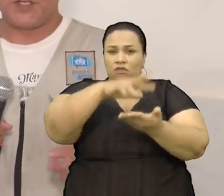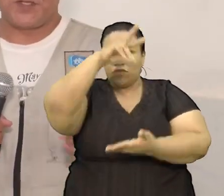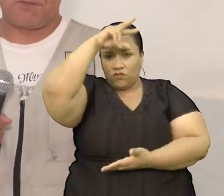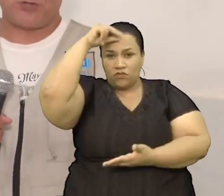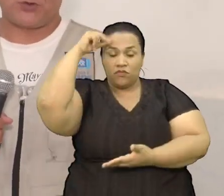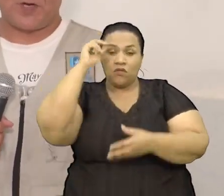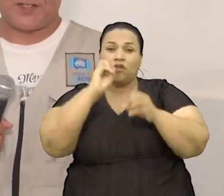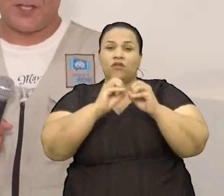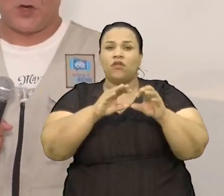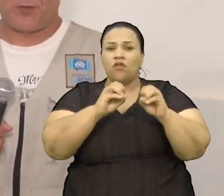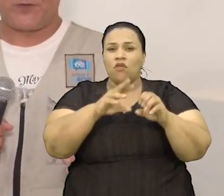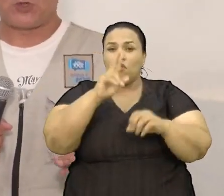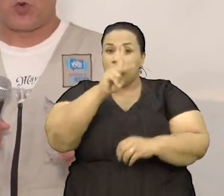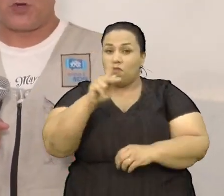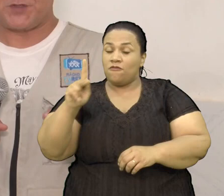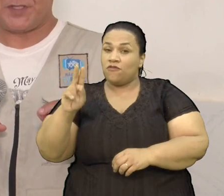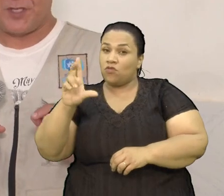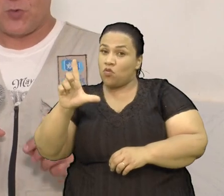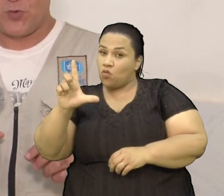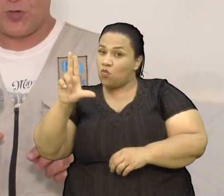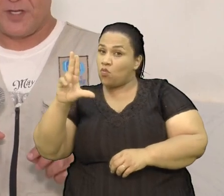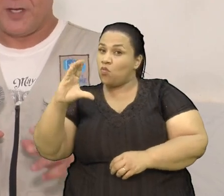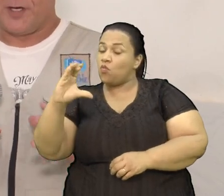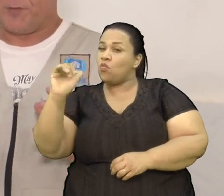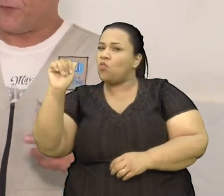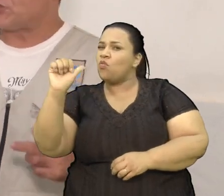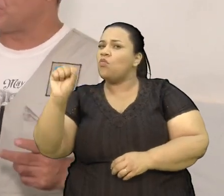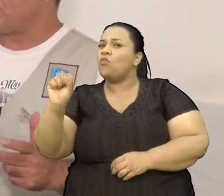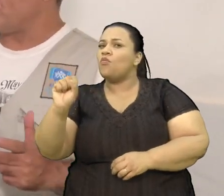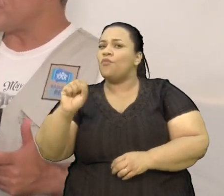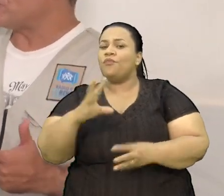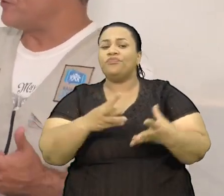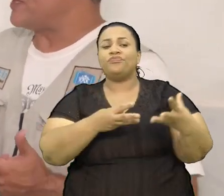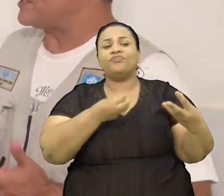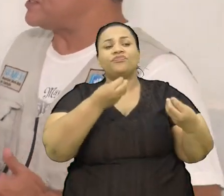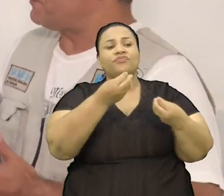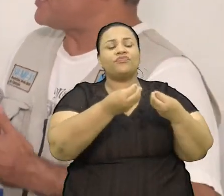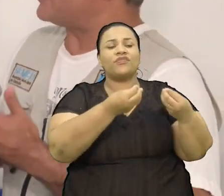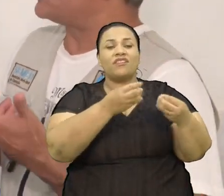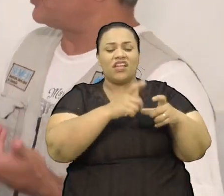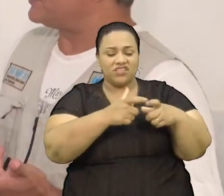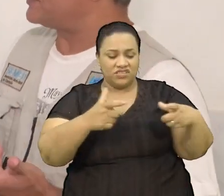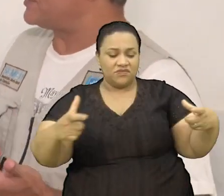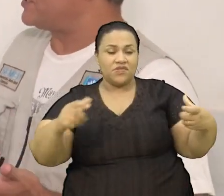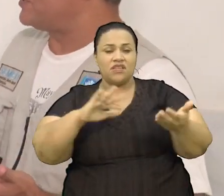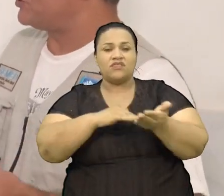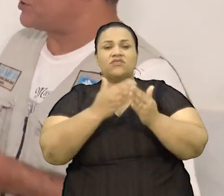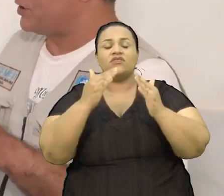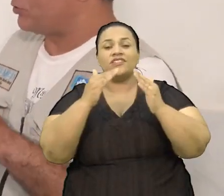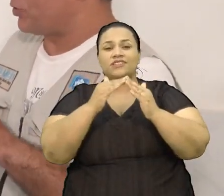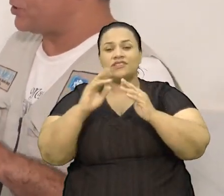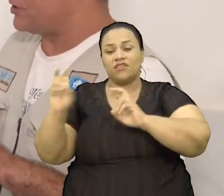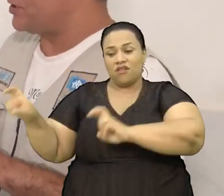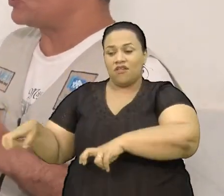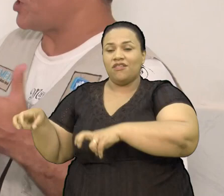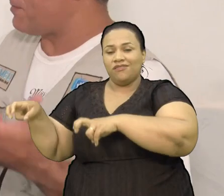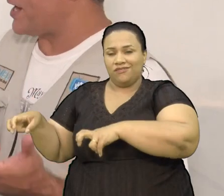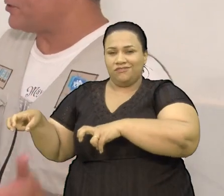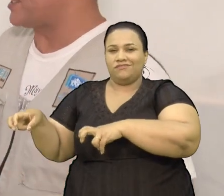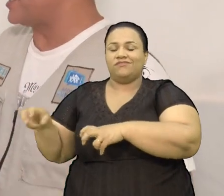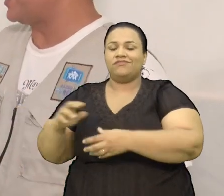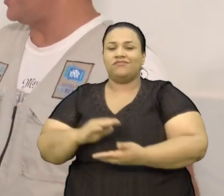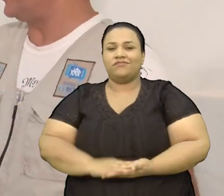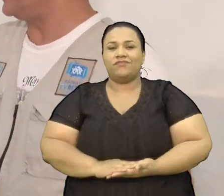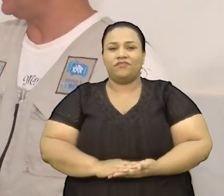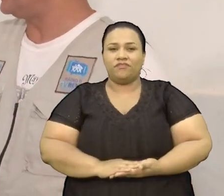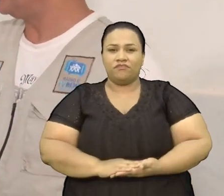secretário Municipal De educação Professor Lucas Bittencourt Professor Como é que você Vê essas ampliações Que o distrito De rochedinho A escola